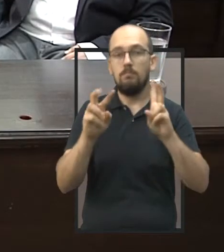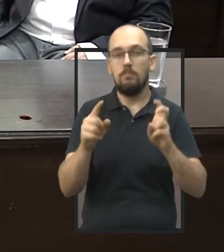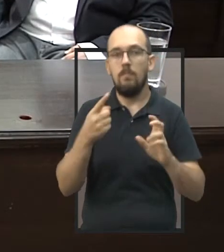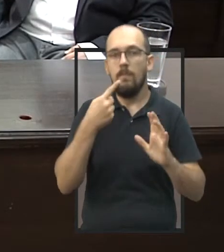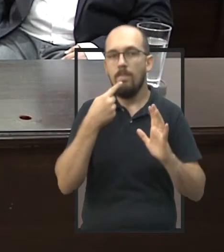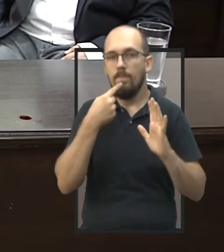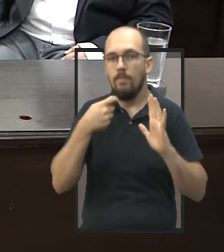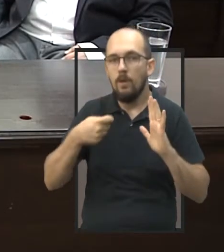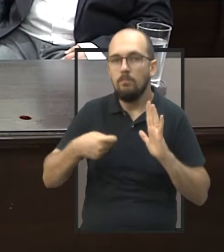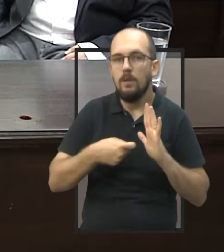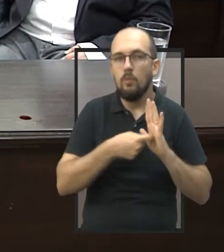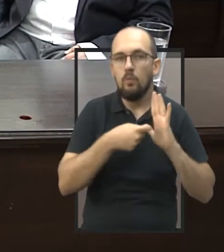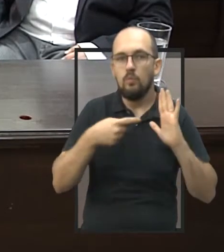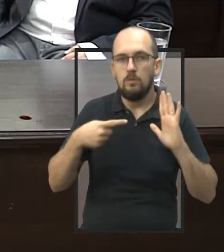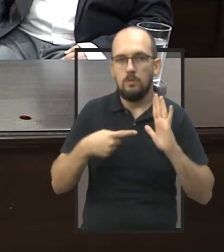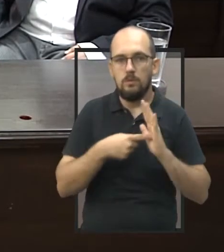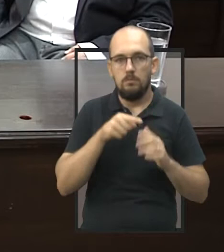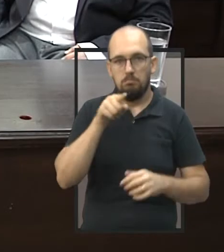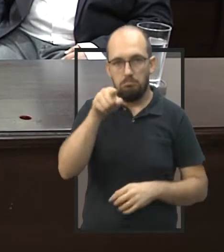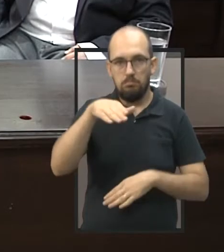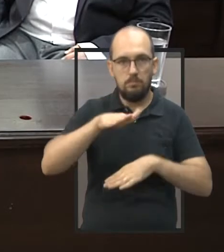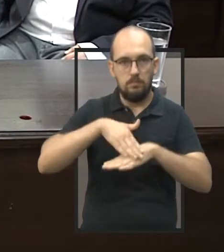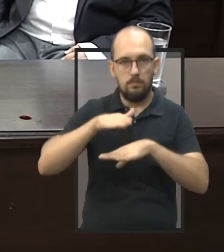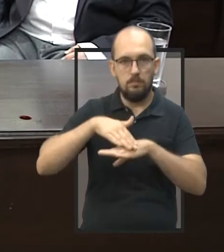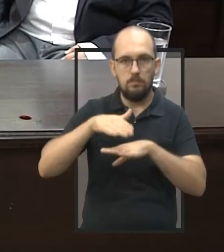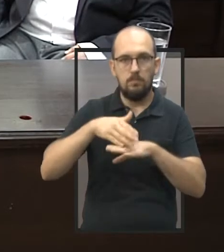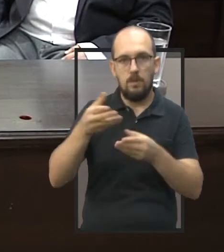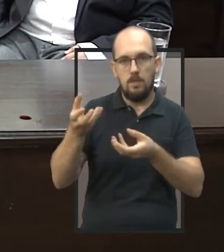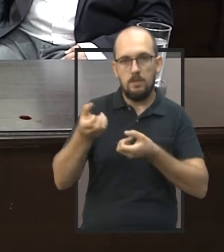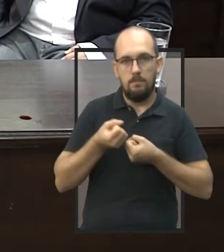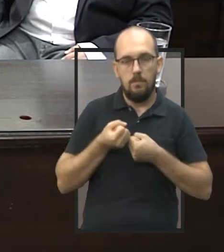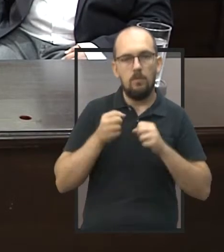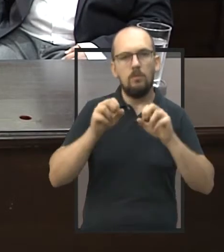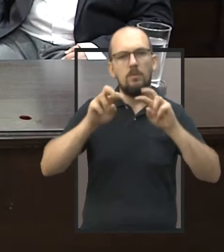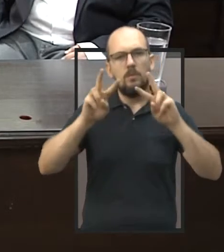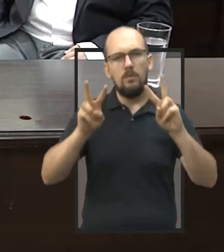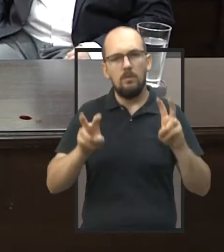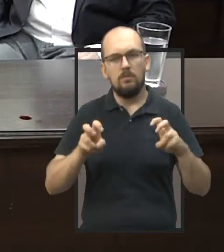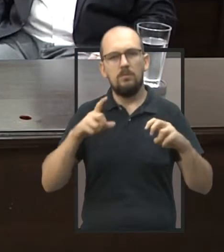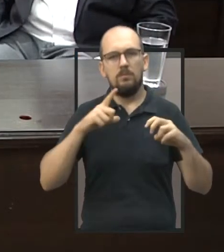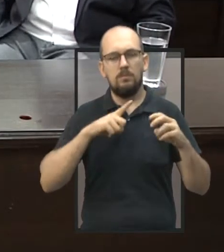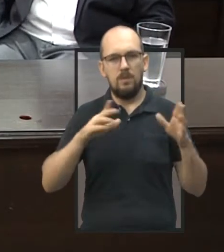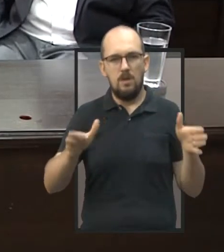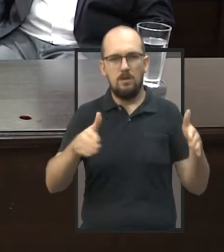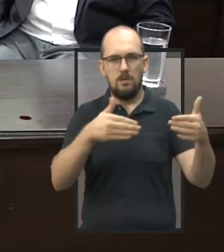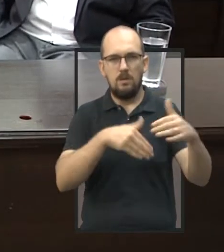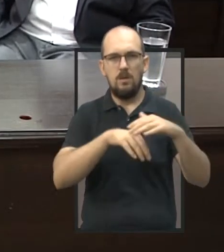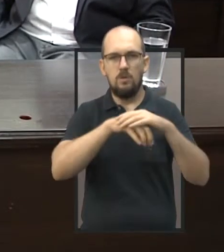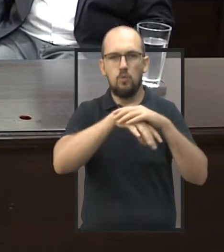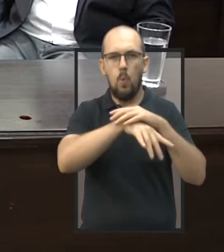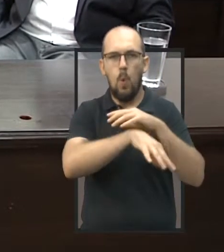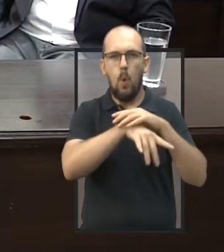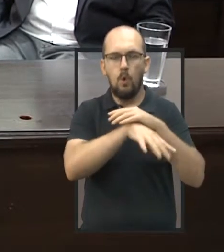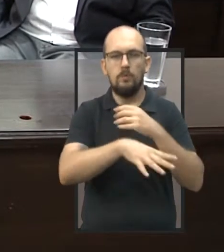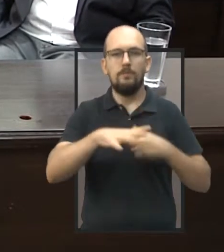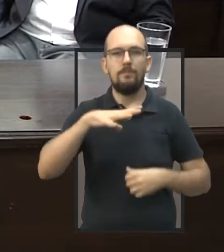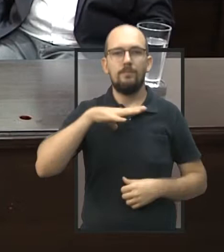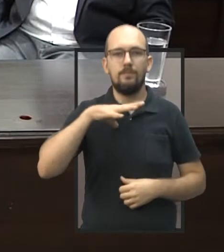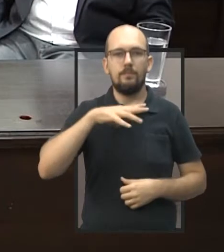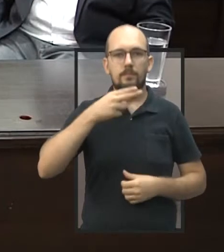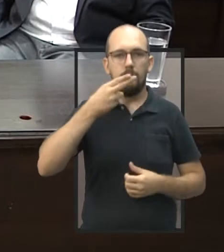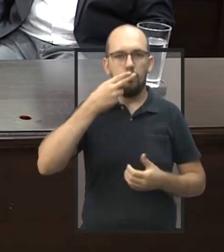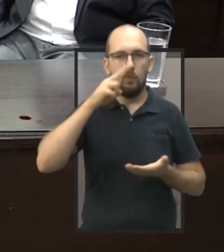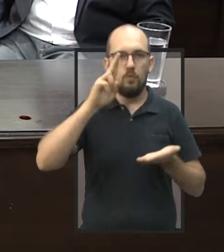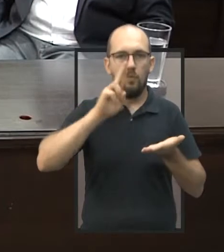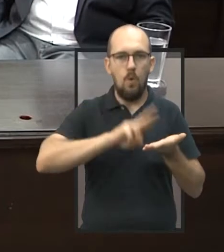denúncia recebida por você com relação a um tanque de esgoto que fica ali na cidade de Dois Córregos e que